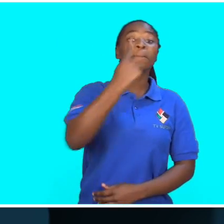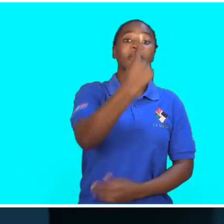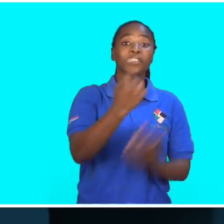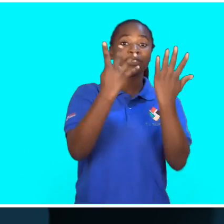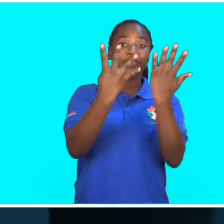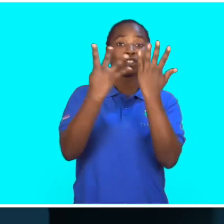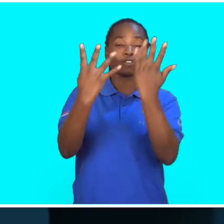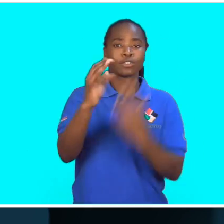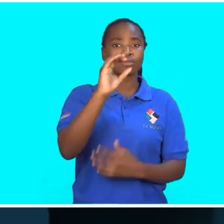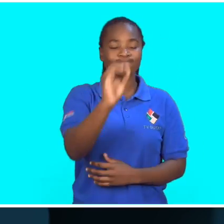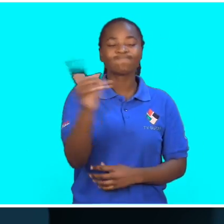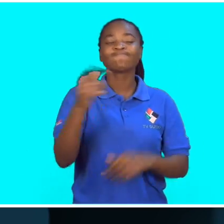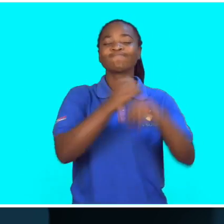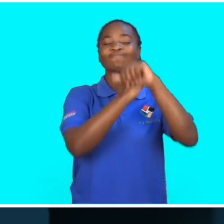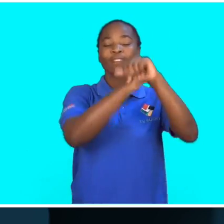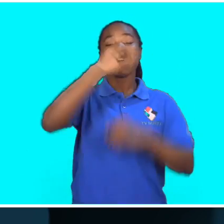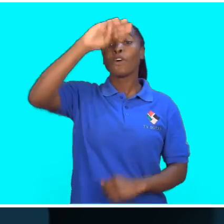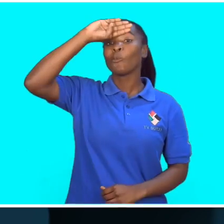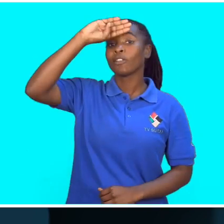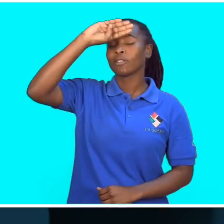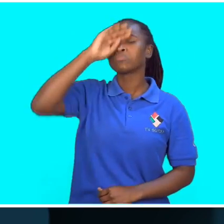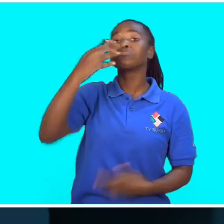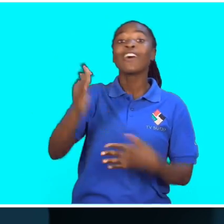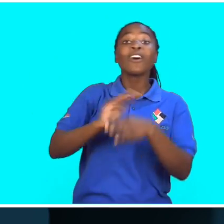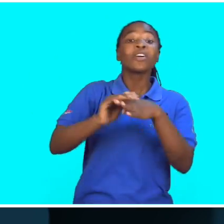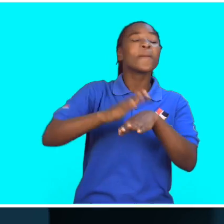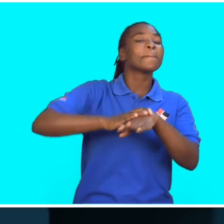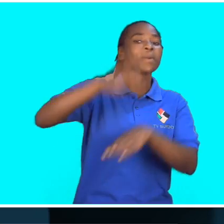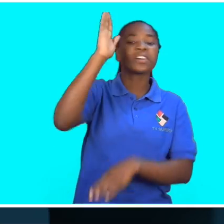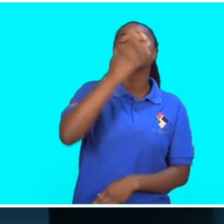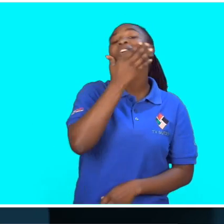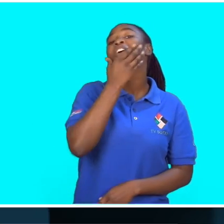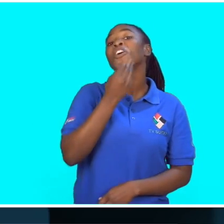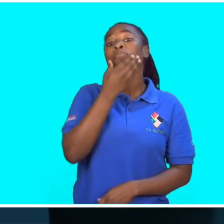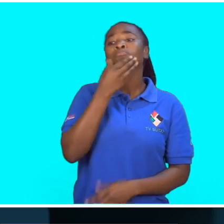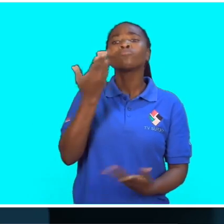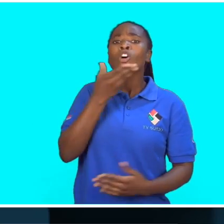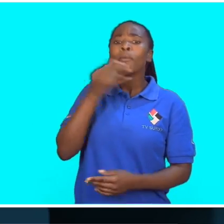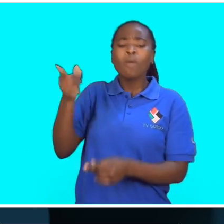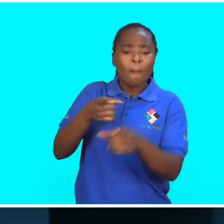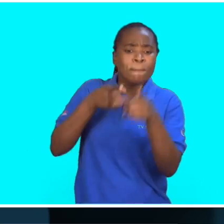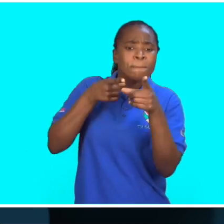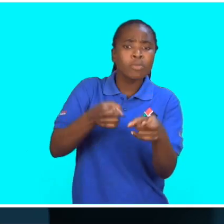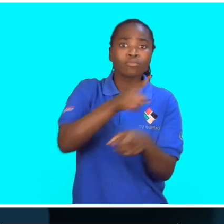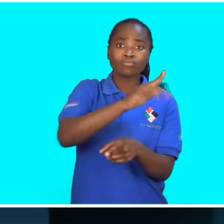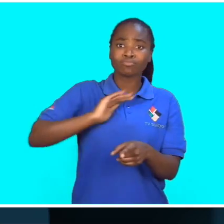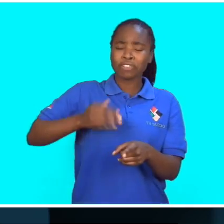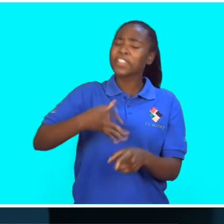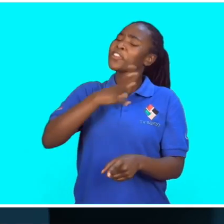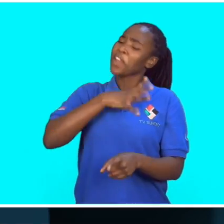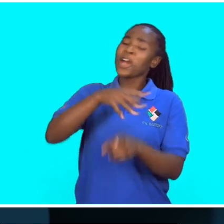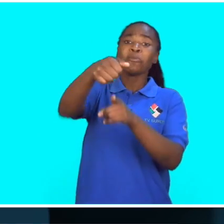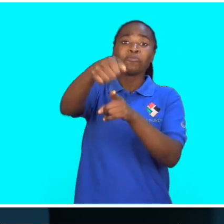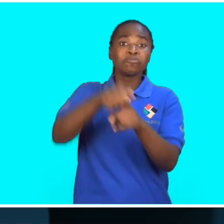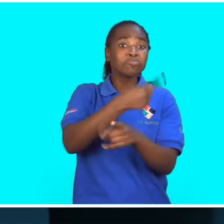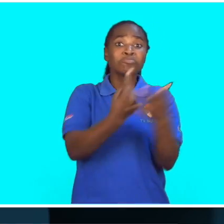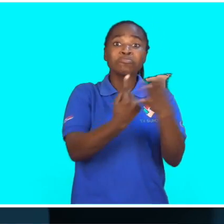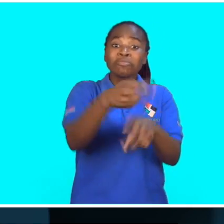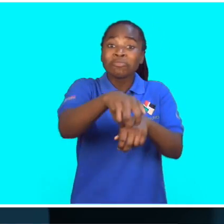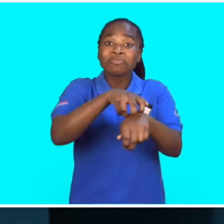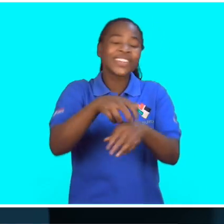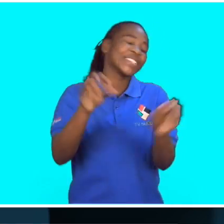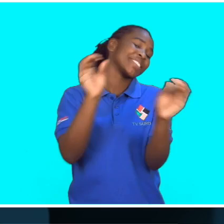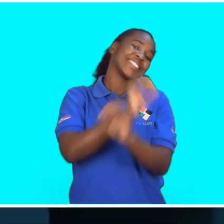finais de 1990. Contra doenças, ele chega a proteger mais que o masculino, pois abrange uma área